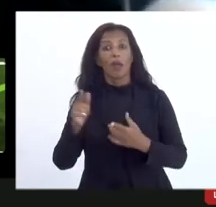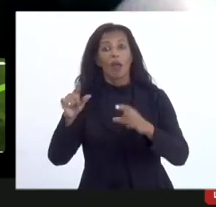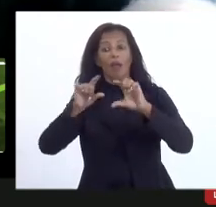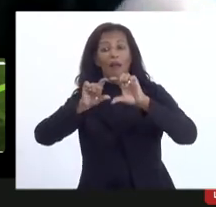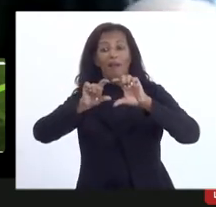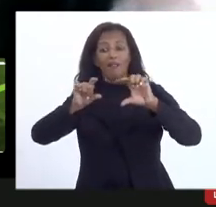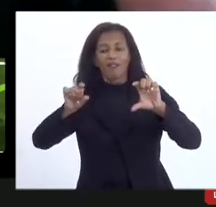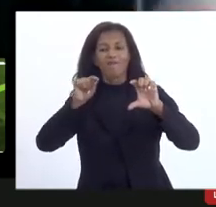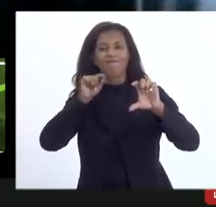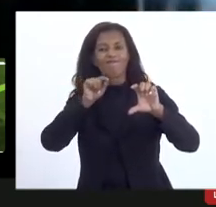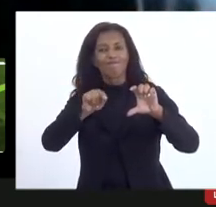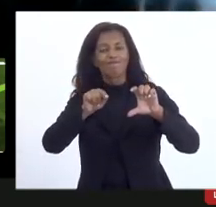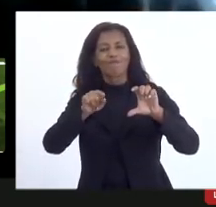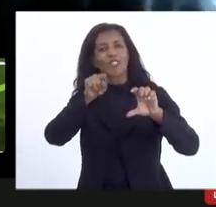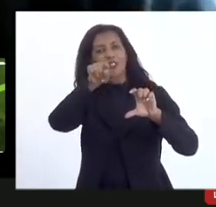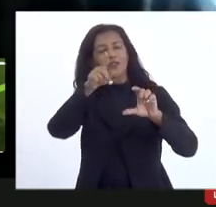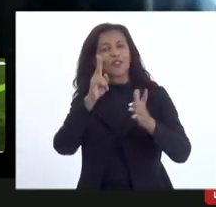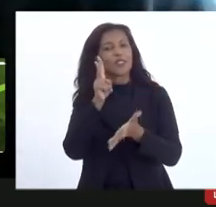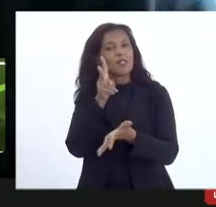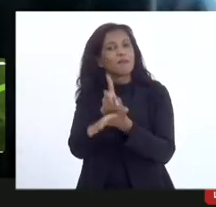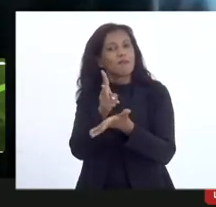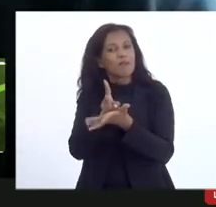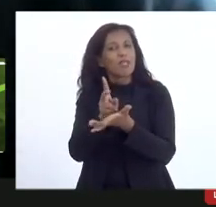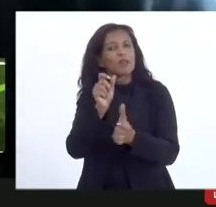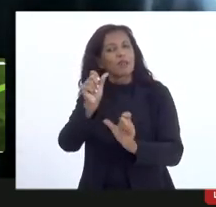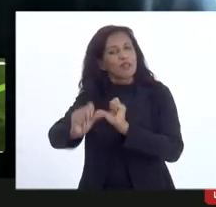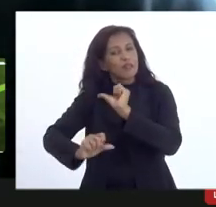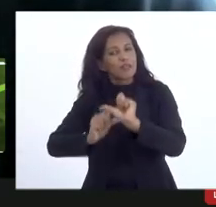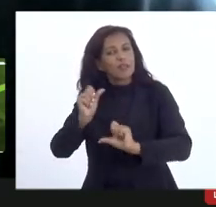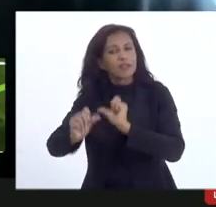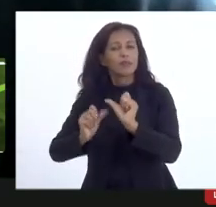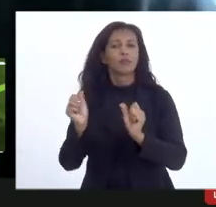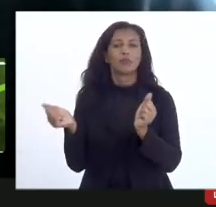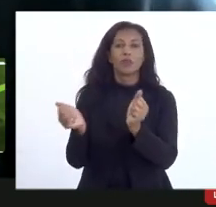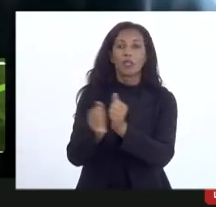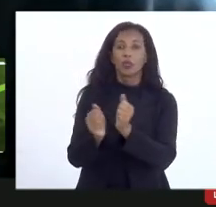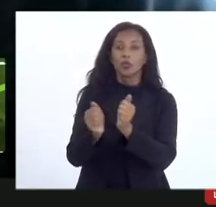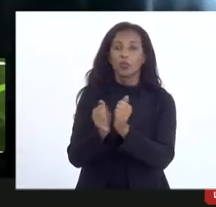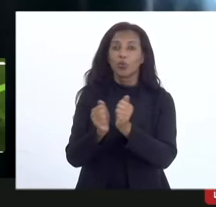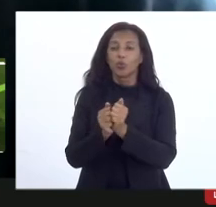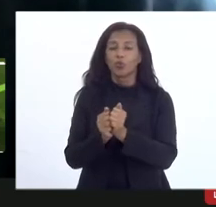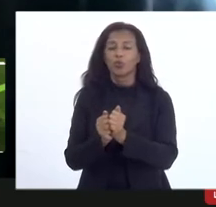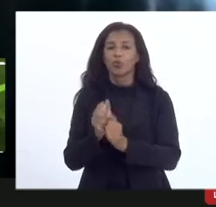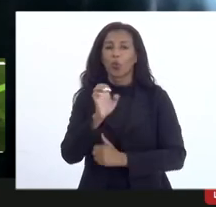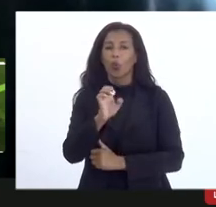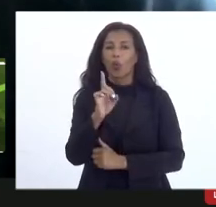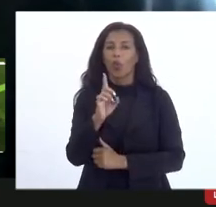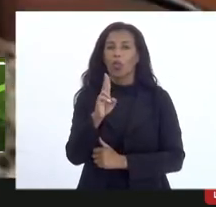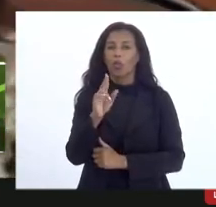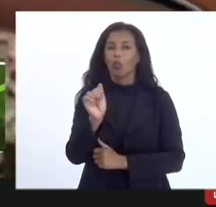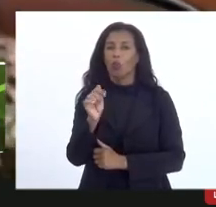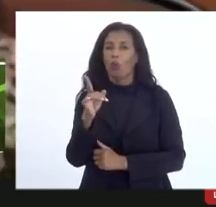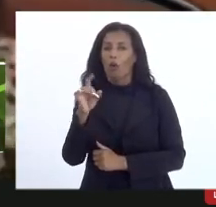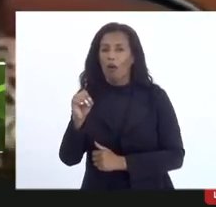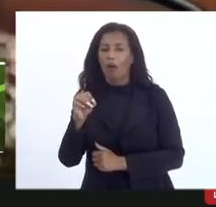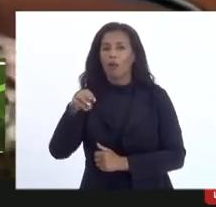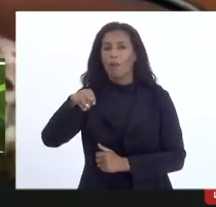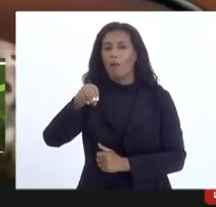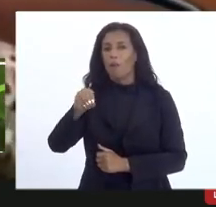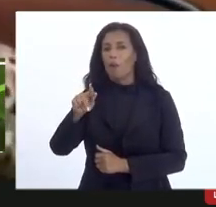é que está é que você mesmo é que vai ter que fazer isso junto com o Eduardo e a Morgana